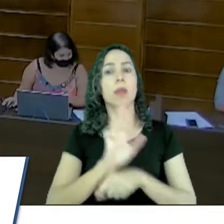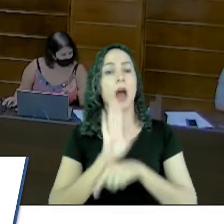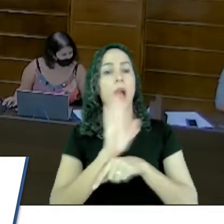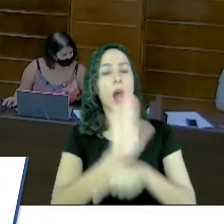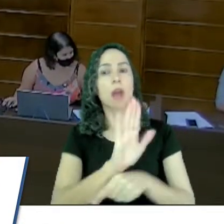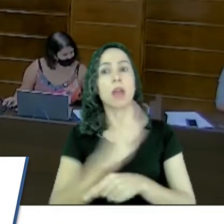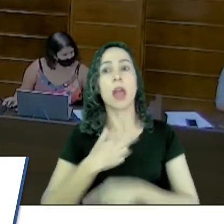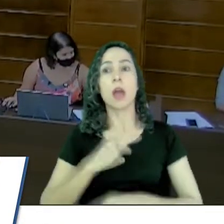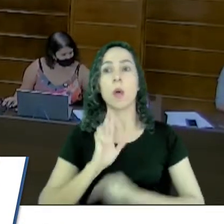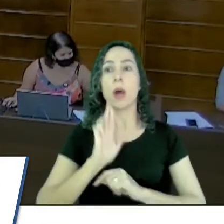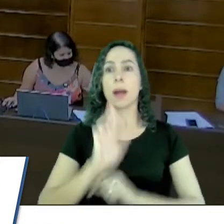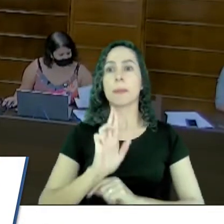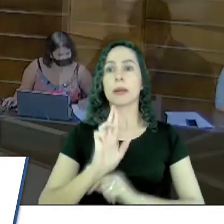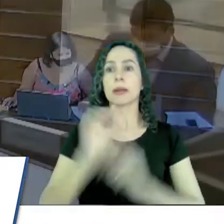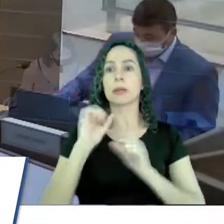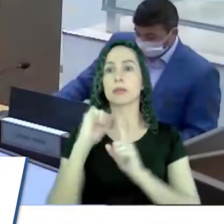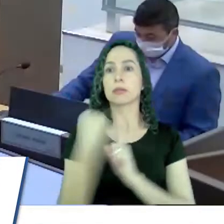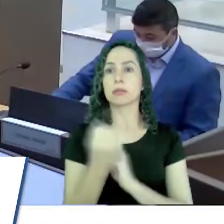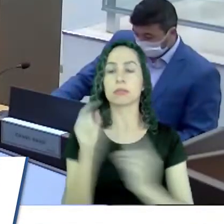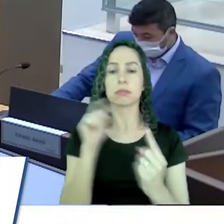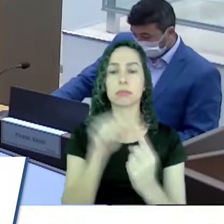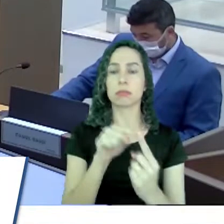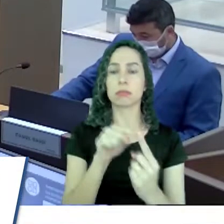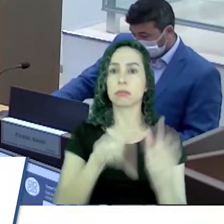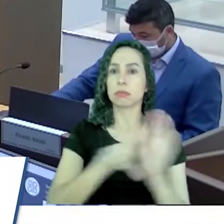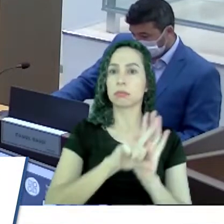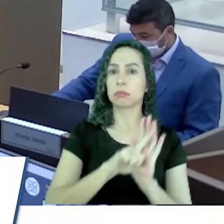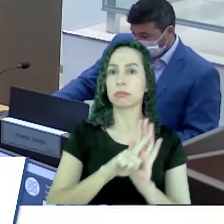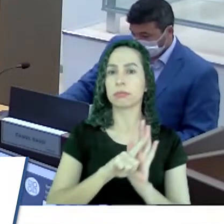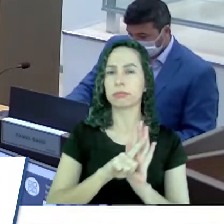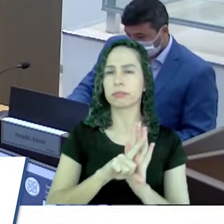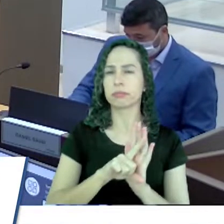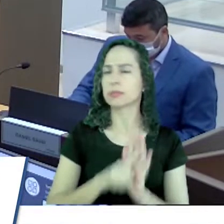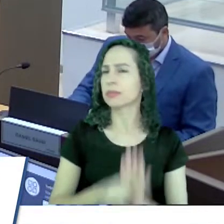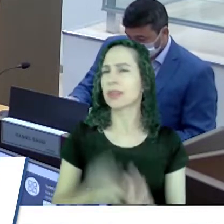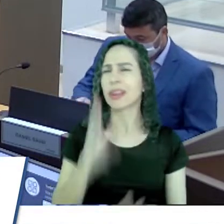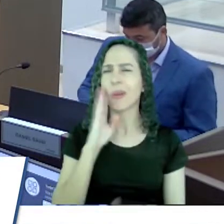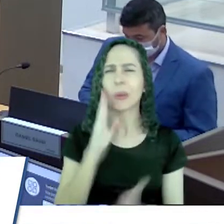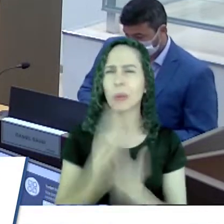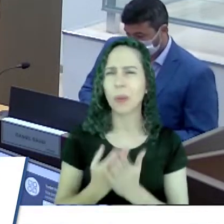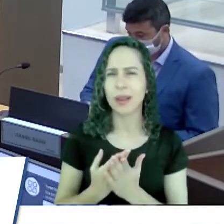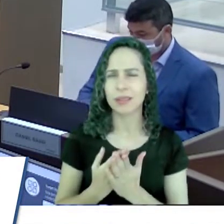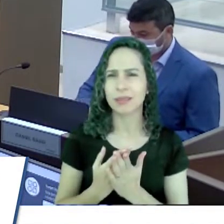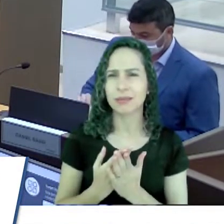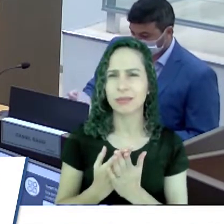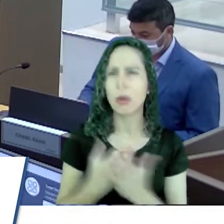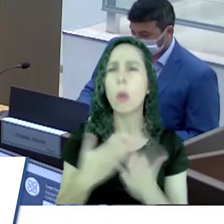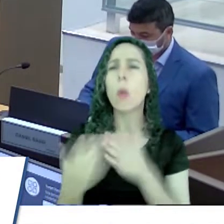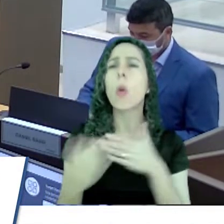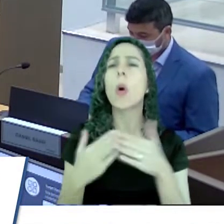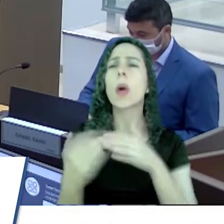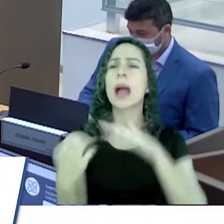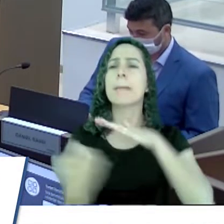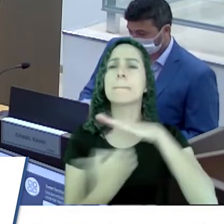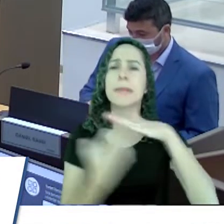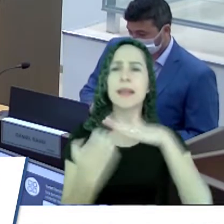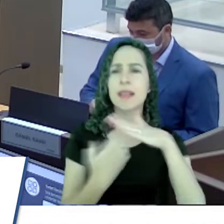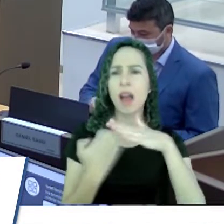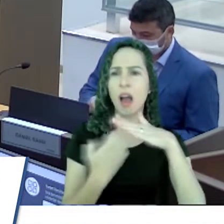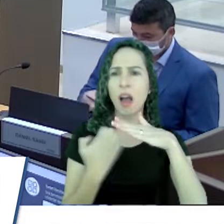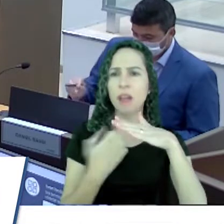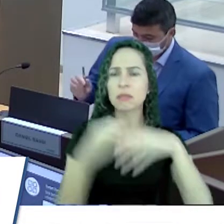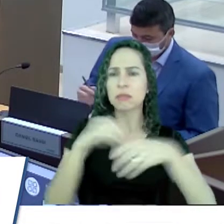sociedade, fazer o cumprimento de leis. Eu duvido que qualquer empresário da cidade que estivesse